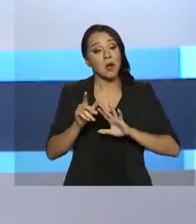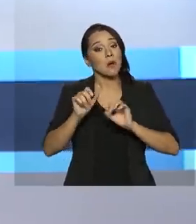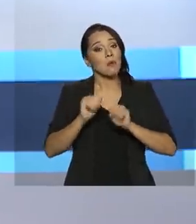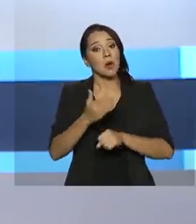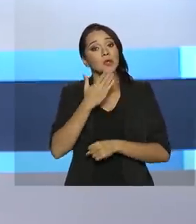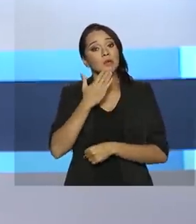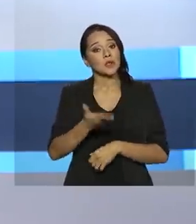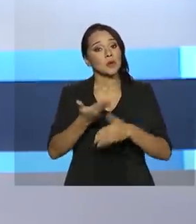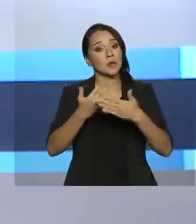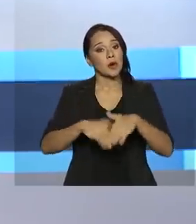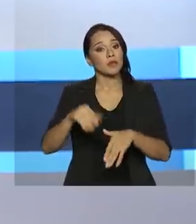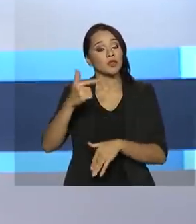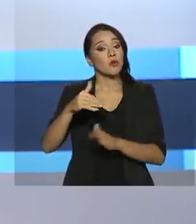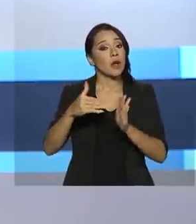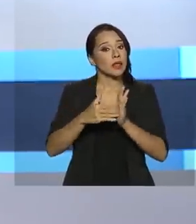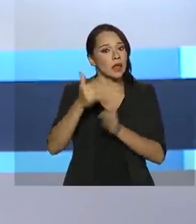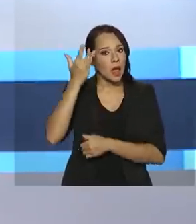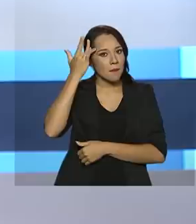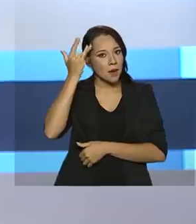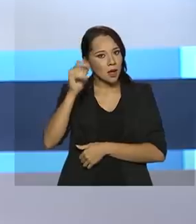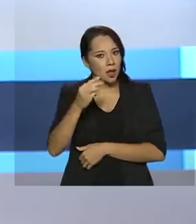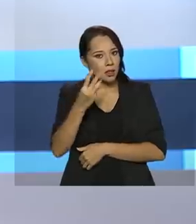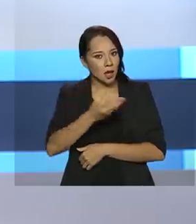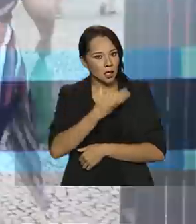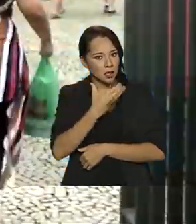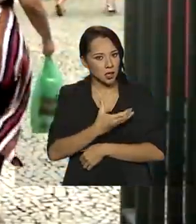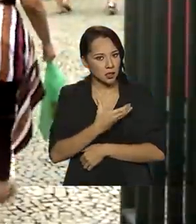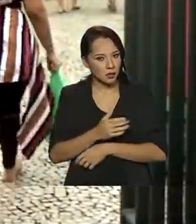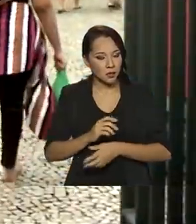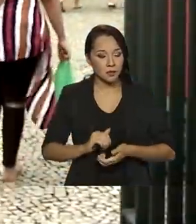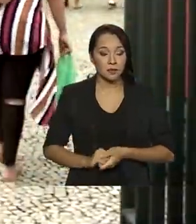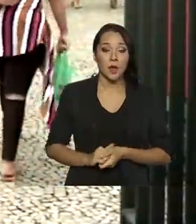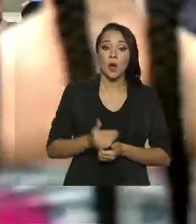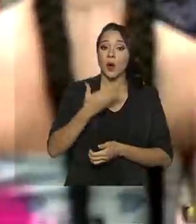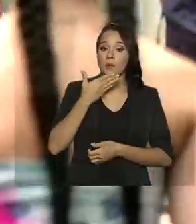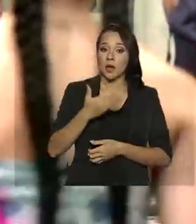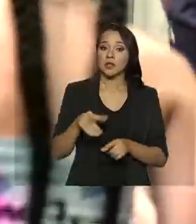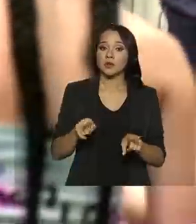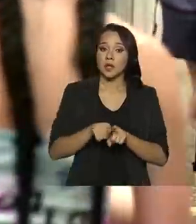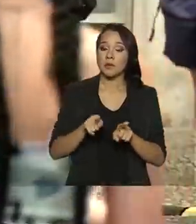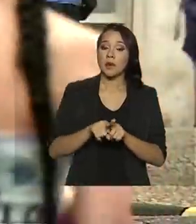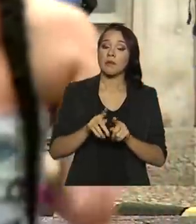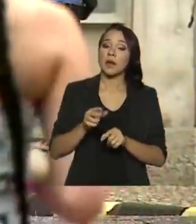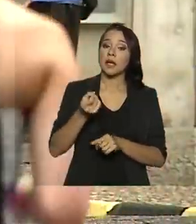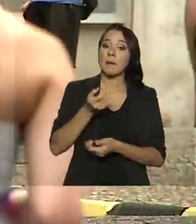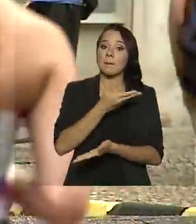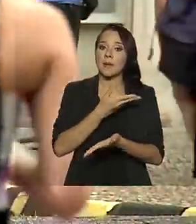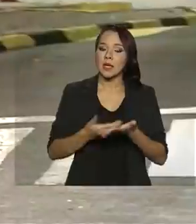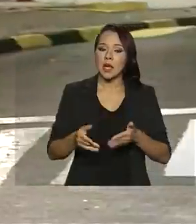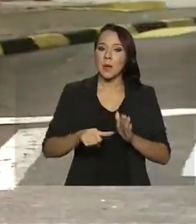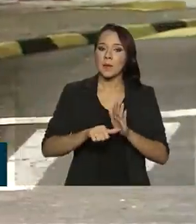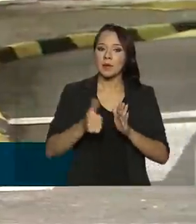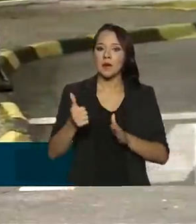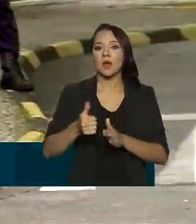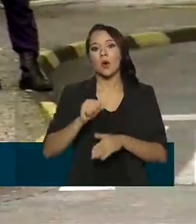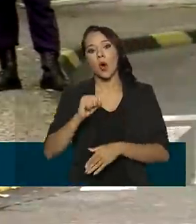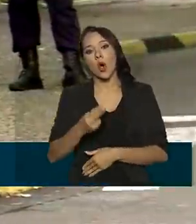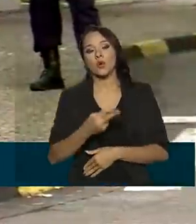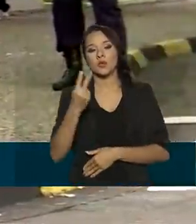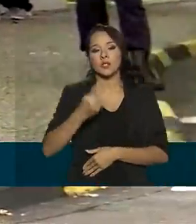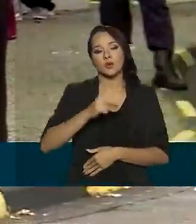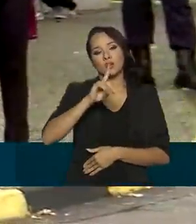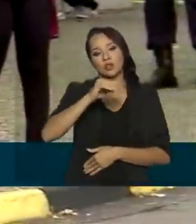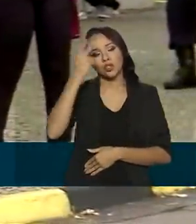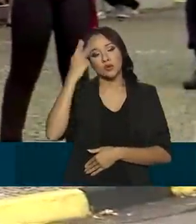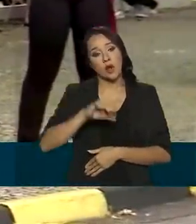podem pedir a reaplicação até amanhã, 3 de dezembro. O pedido vale tanto para quem perdeu o primeiro, o segundo ou os